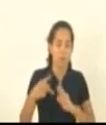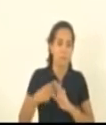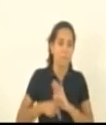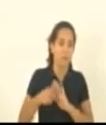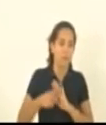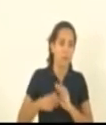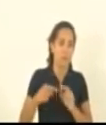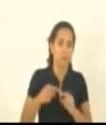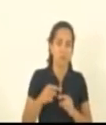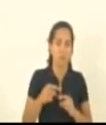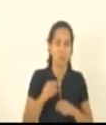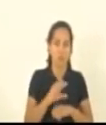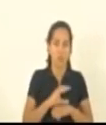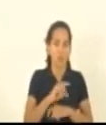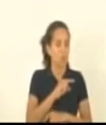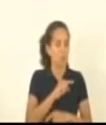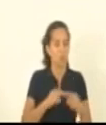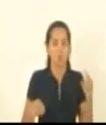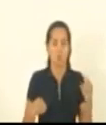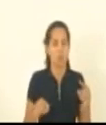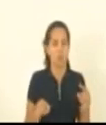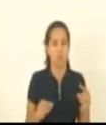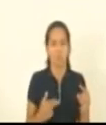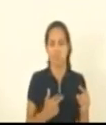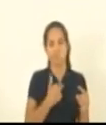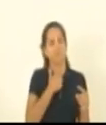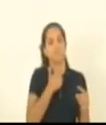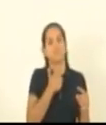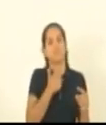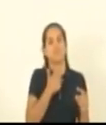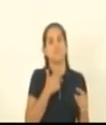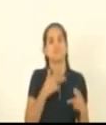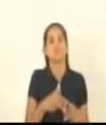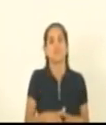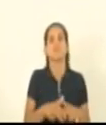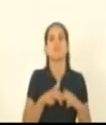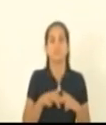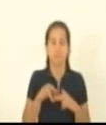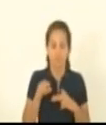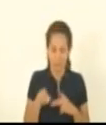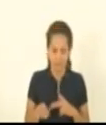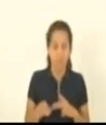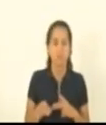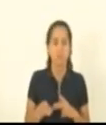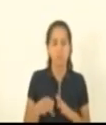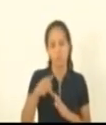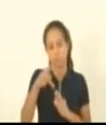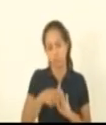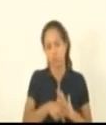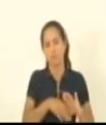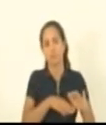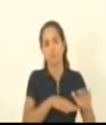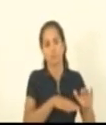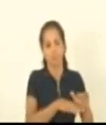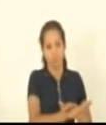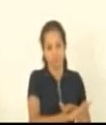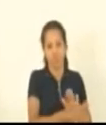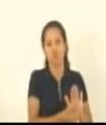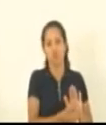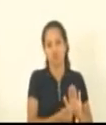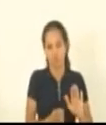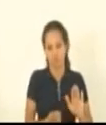considerado inconstitucional pela comissão de constituição e justiça então foi nesse ponto que ele foi arquivado né foi derrubado